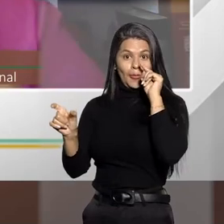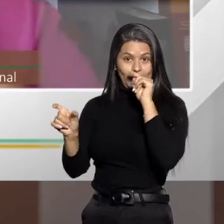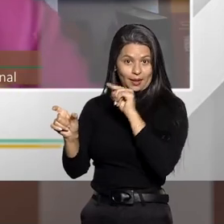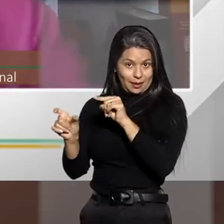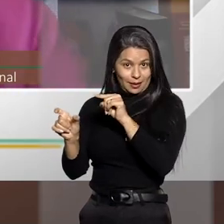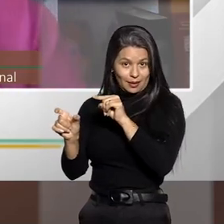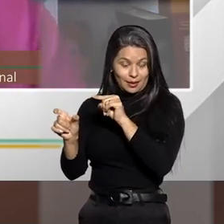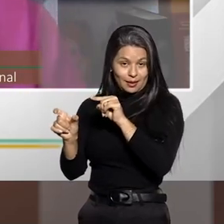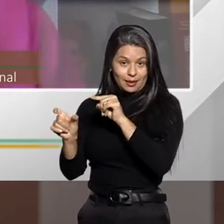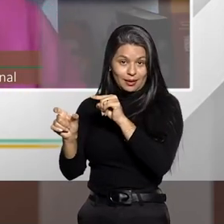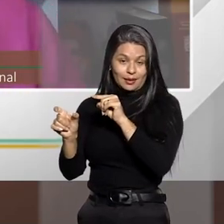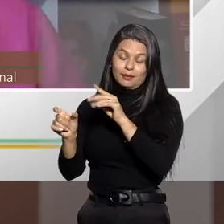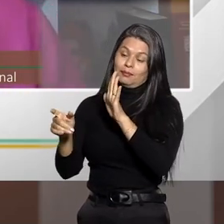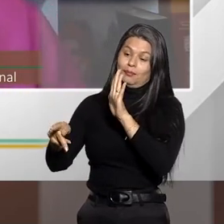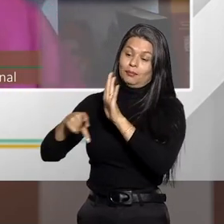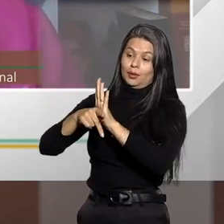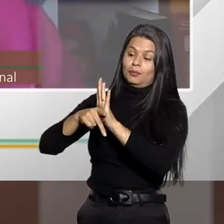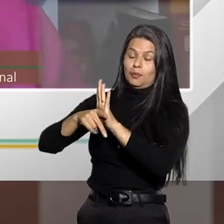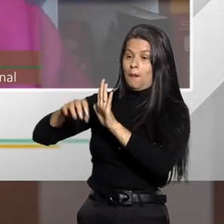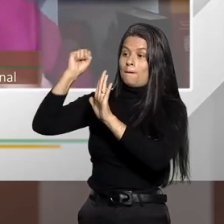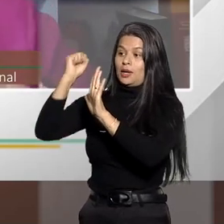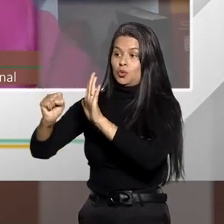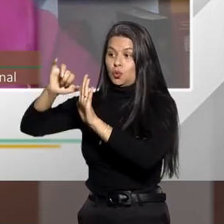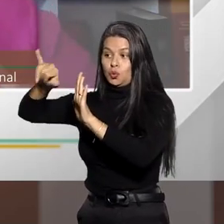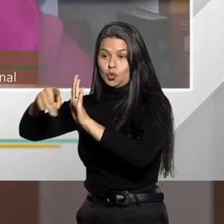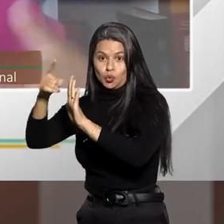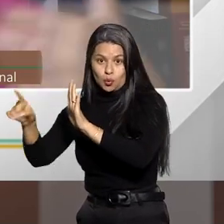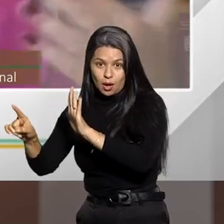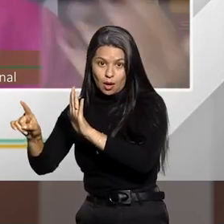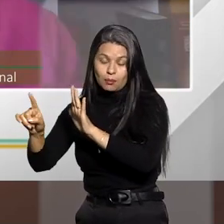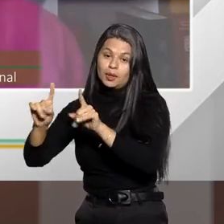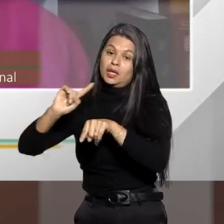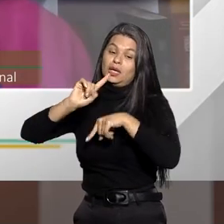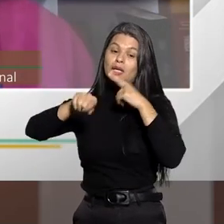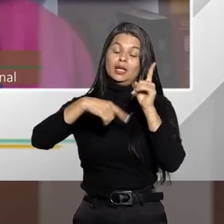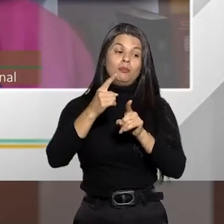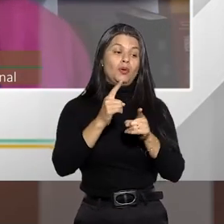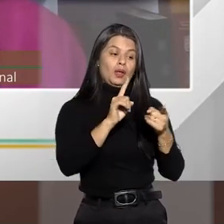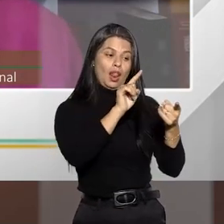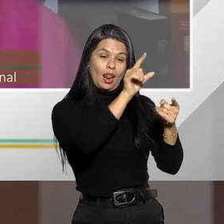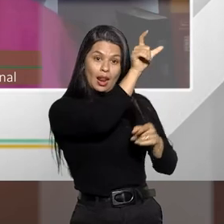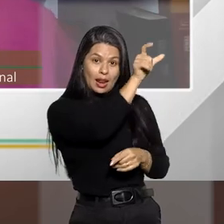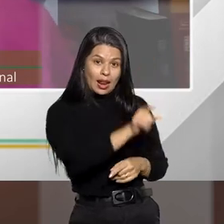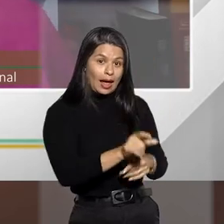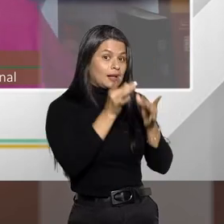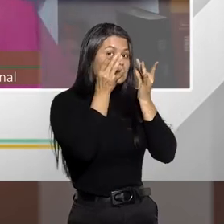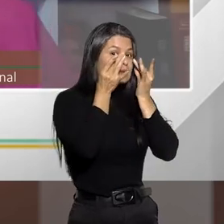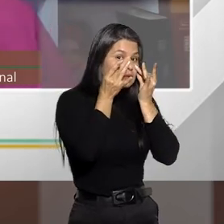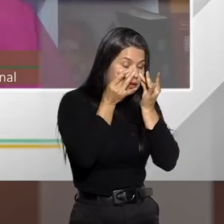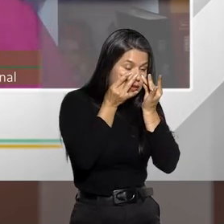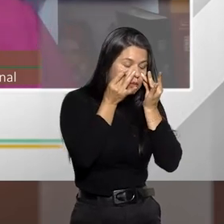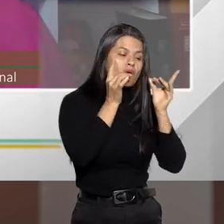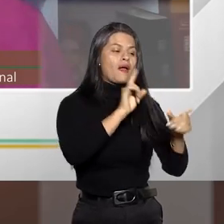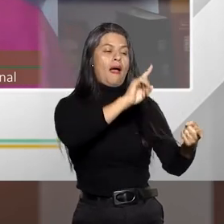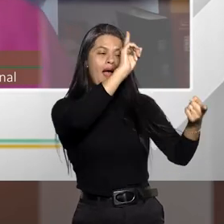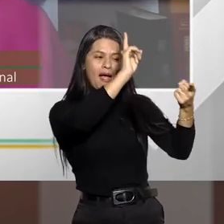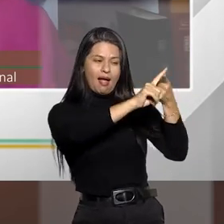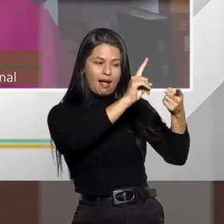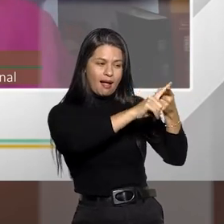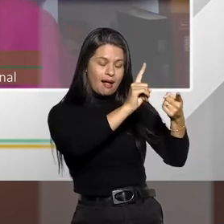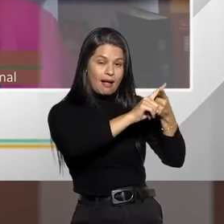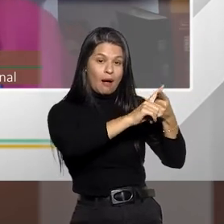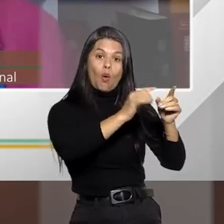praticasse o homicídio contra João, e depois praticasse ou uma ameaça, ou uma lesão corporal,